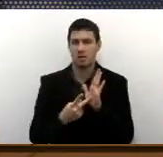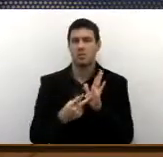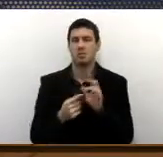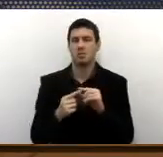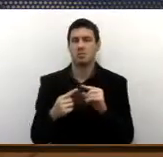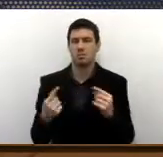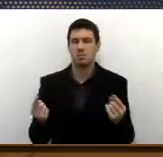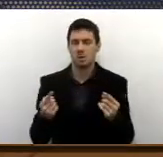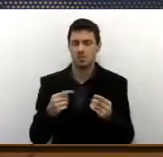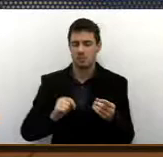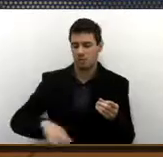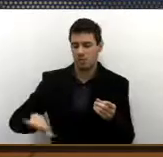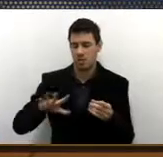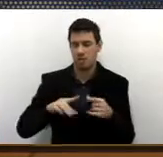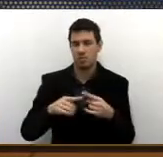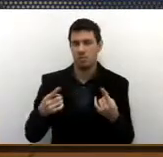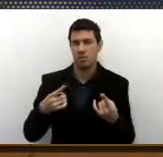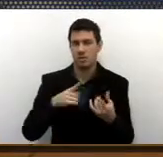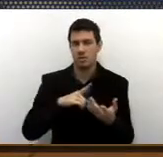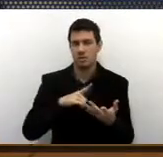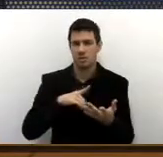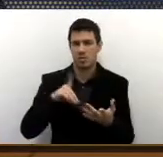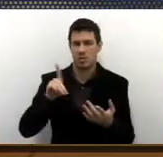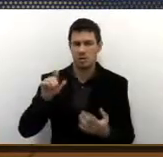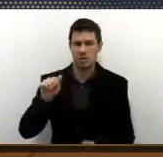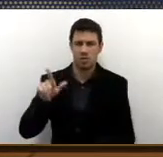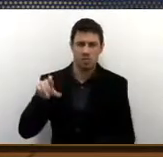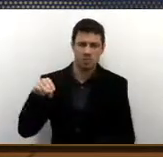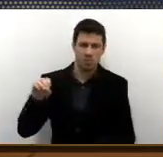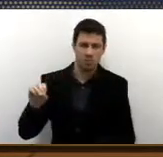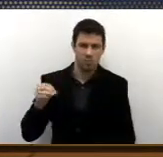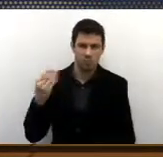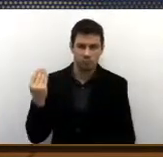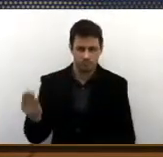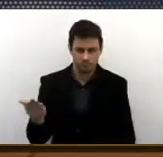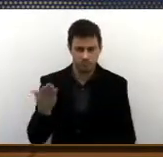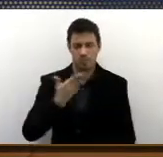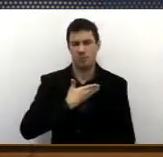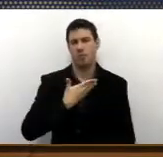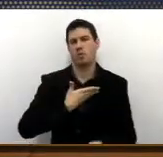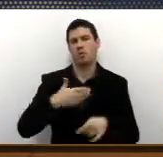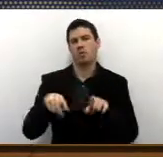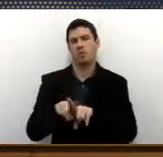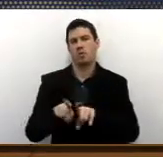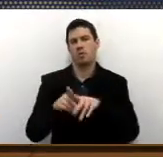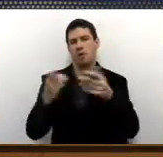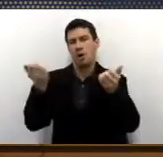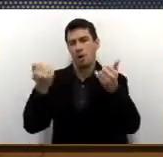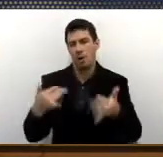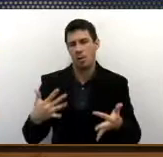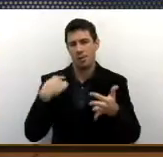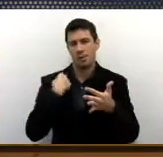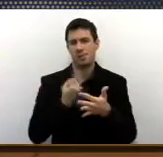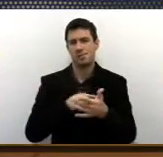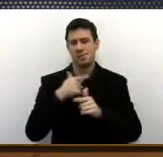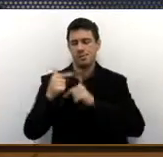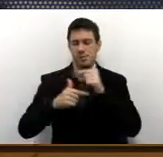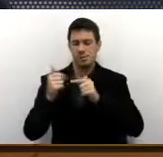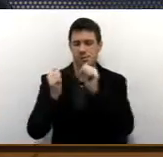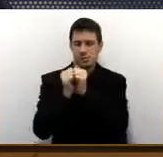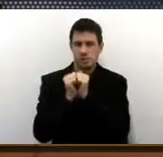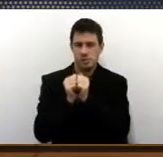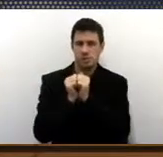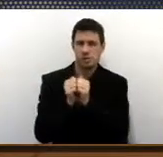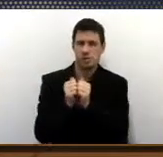e, por fim, o Dalmo, cadê o Dalmo, grande companheiro também, dizer que nós trabalhamos junto com